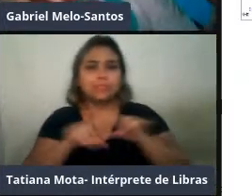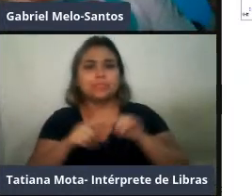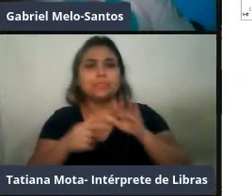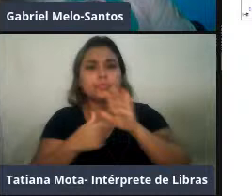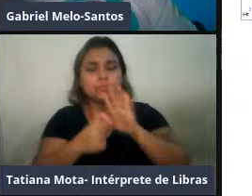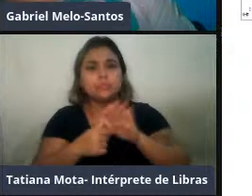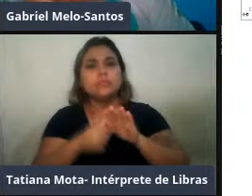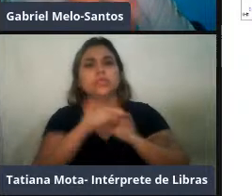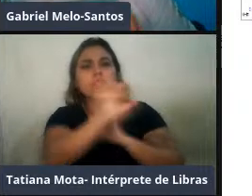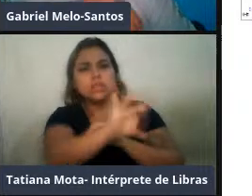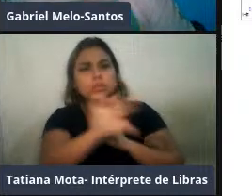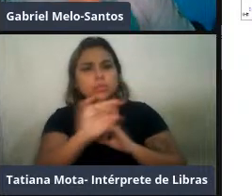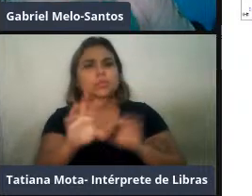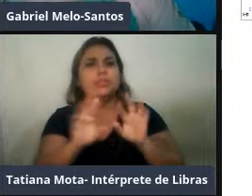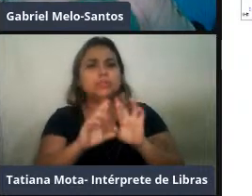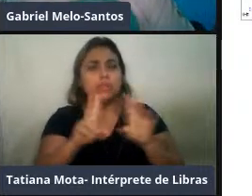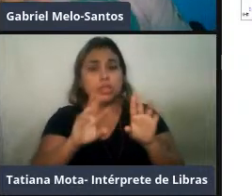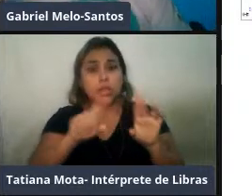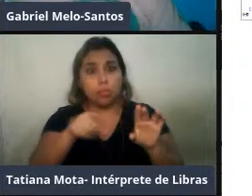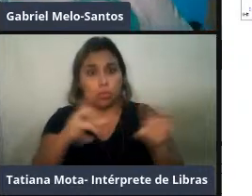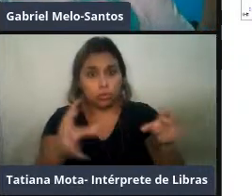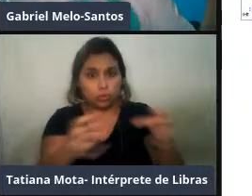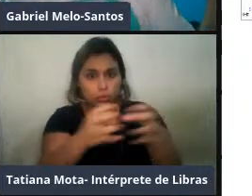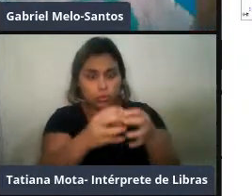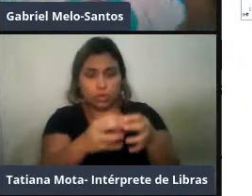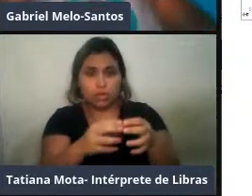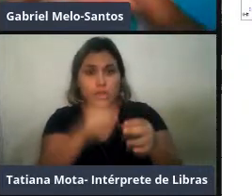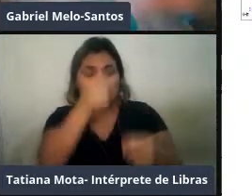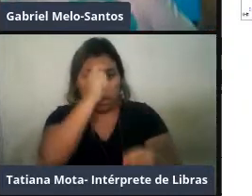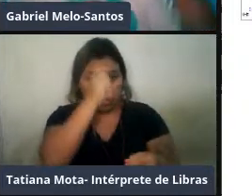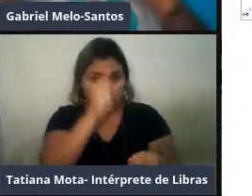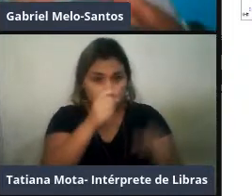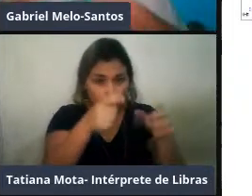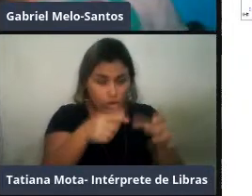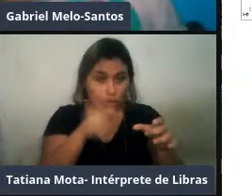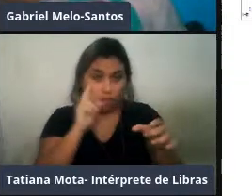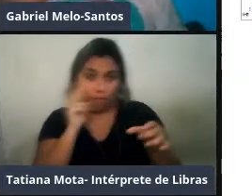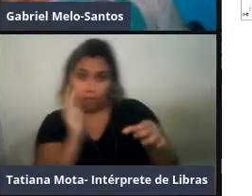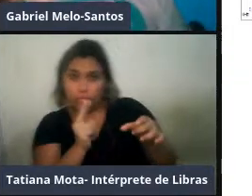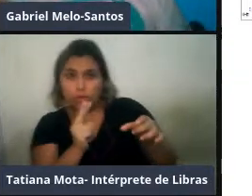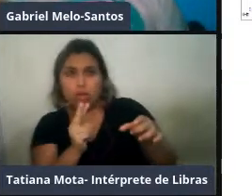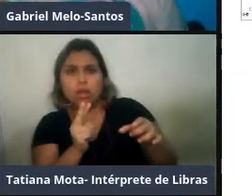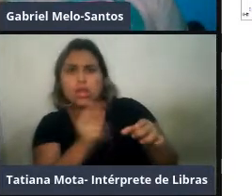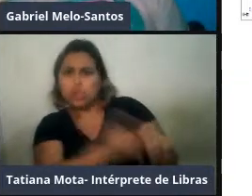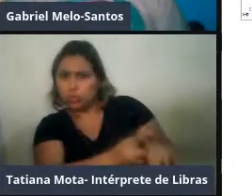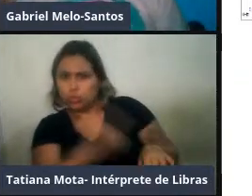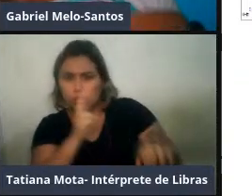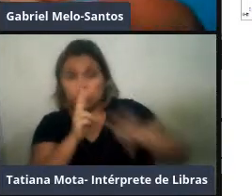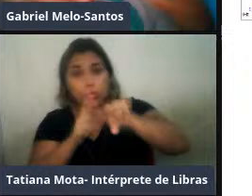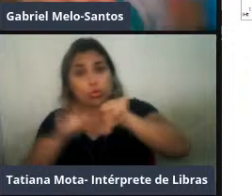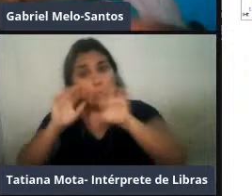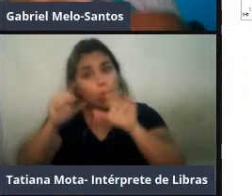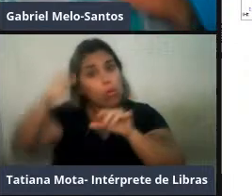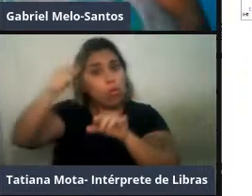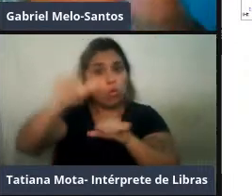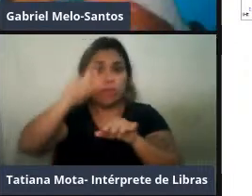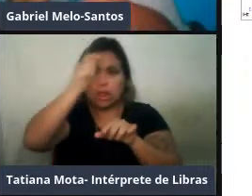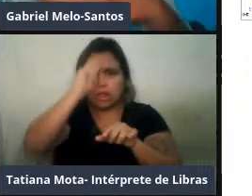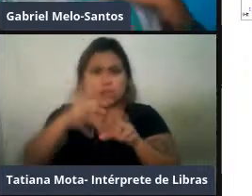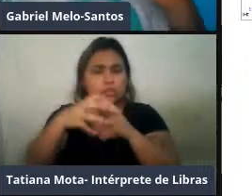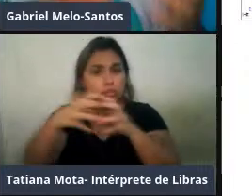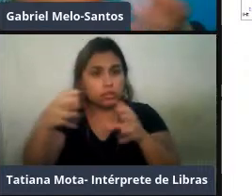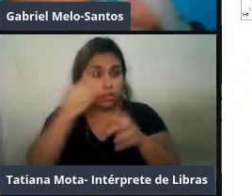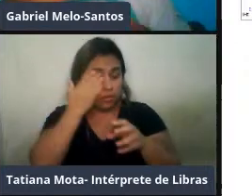e depois a gente pegou o resultado dessas análises locais e fez uma grande análise, com todo o gênero, para saber quais eram os